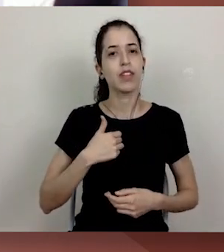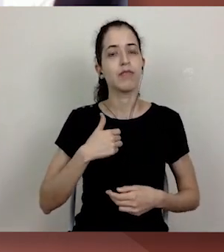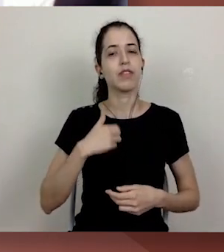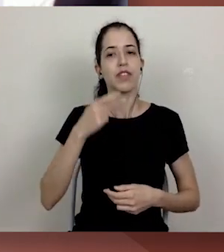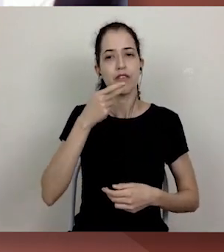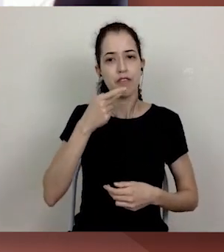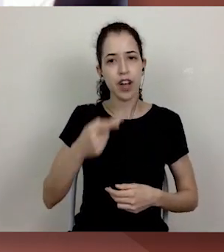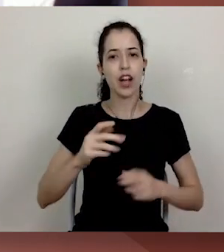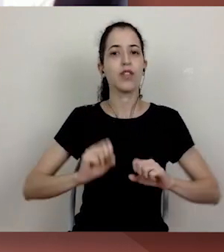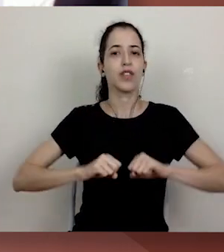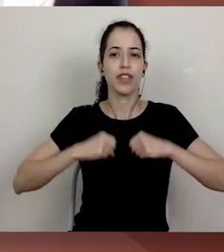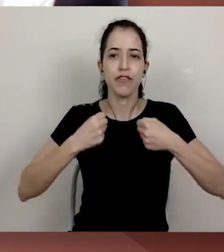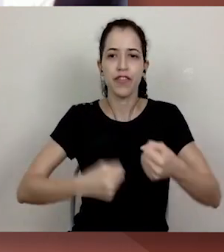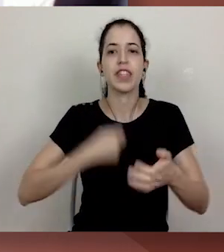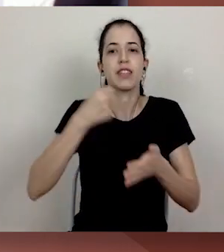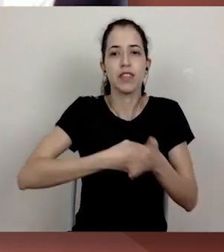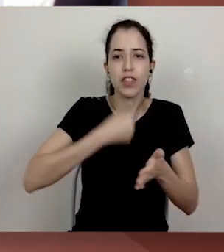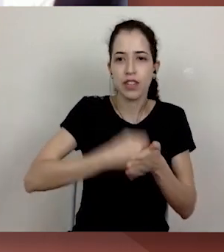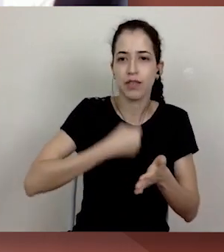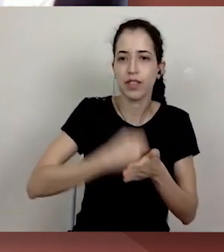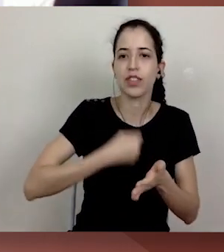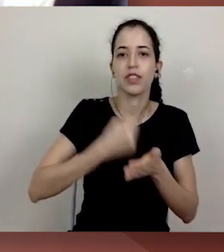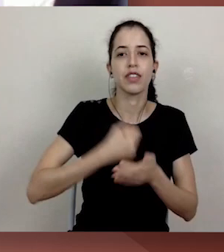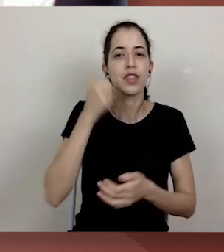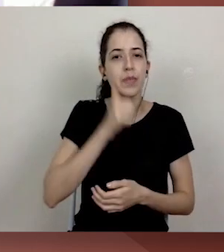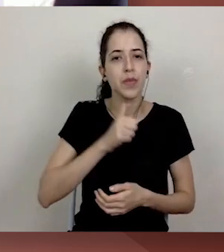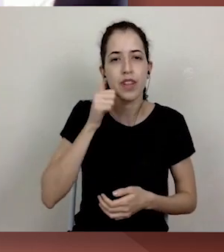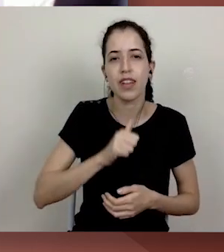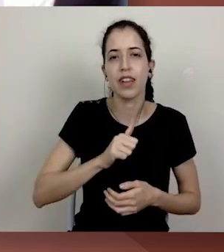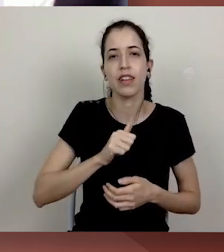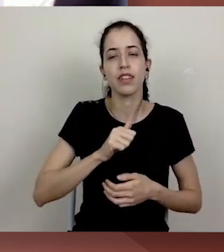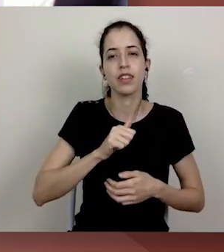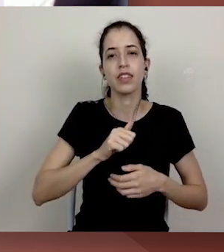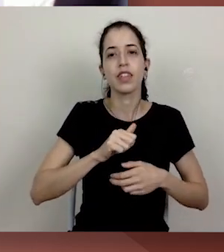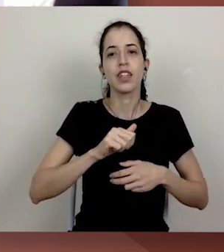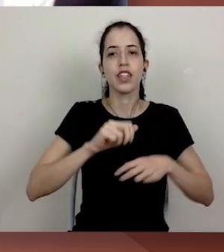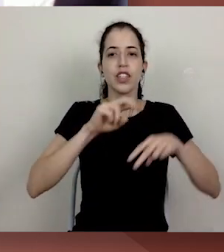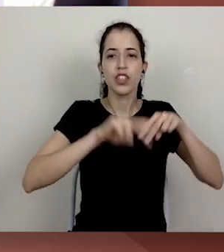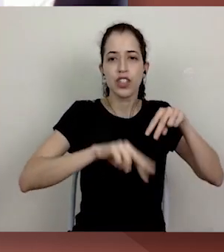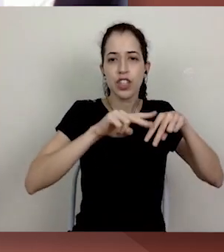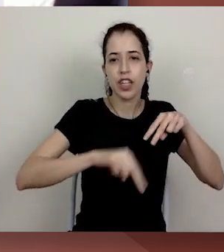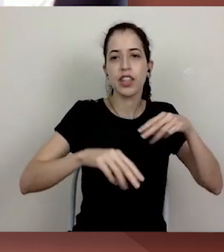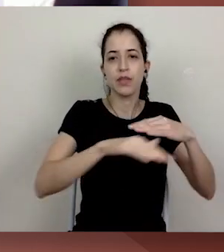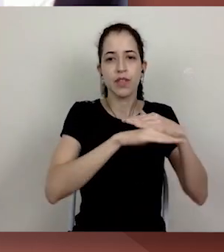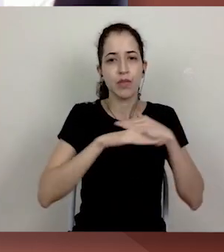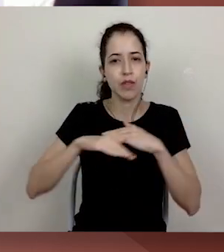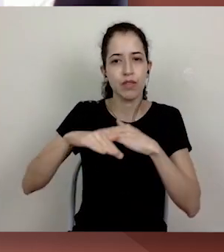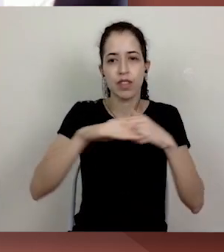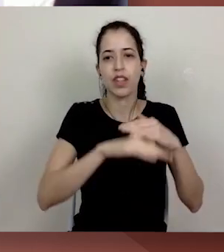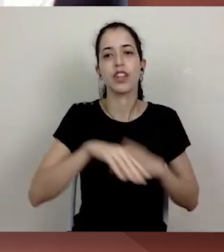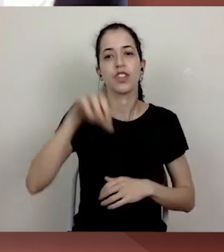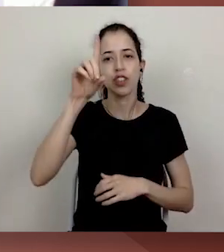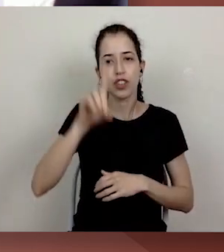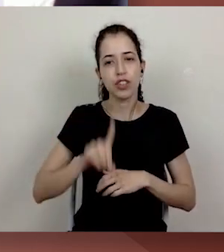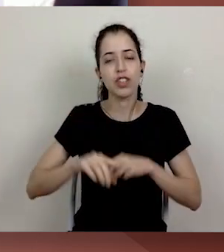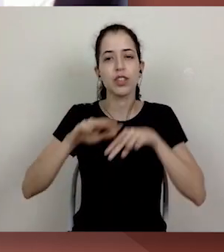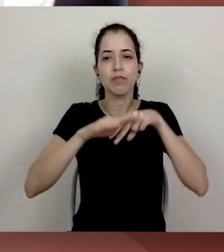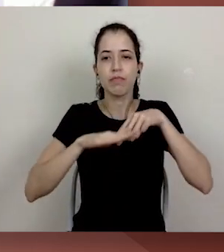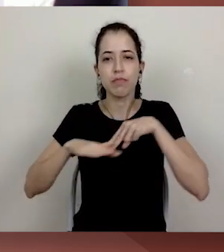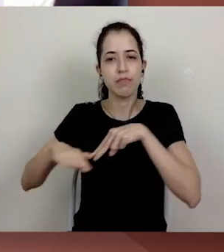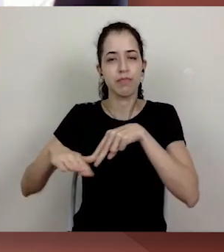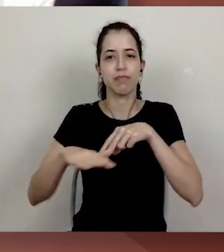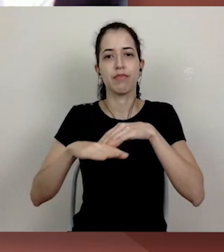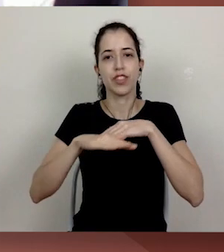da igualdade de gênero para todas, sem exceção, em todos os espaços, e meu compromisso de